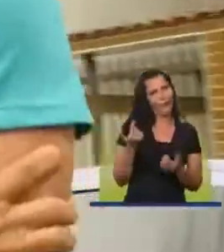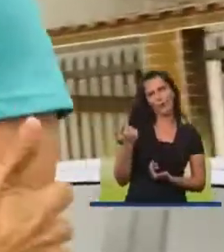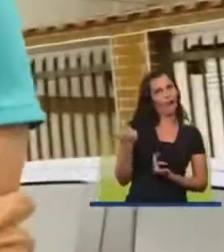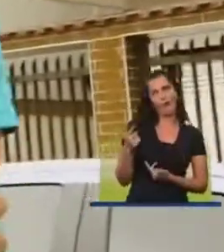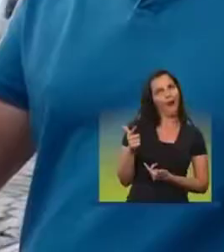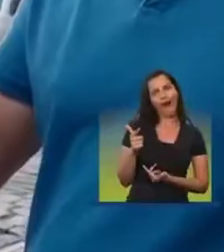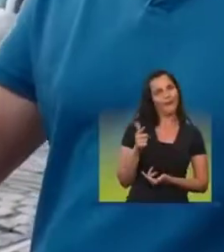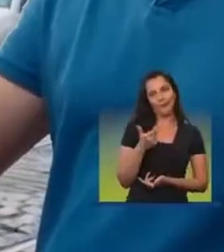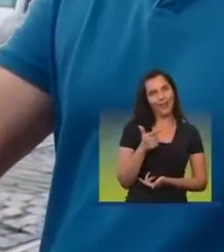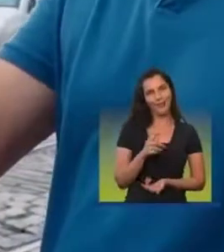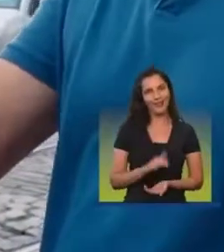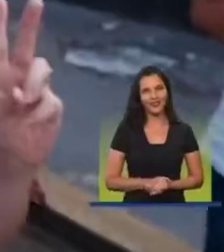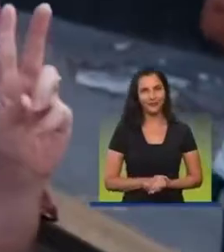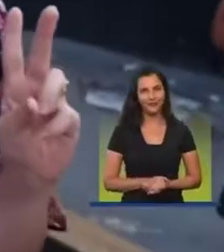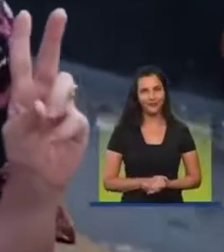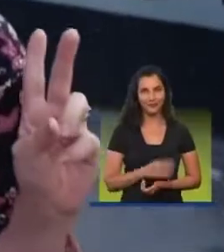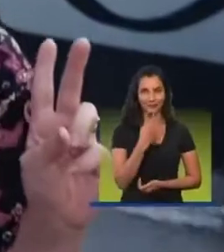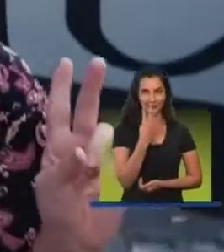igual